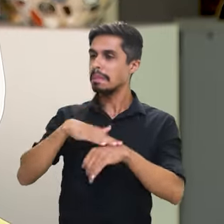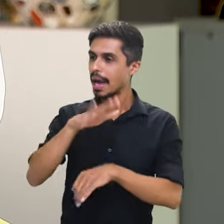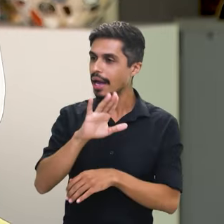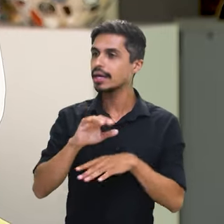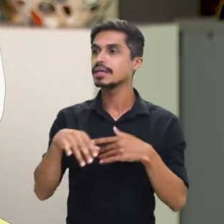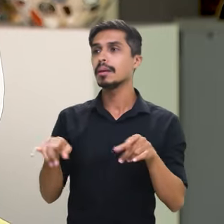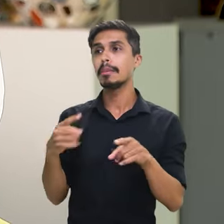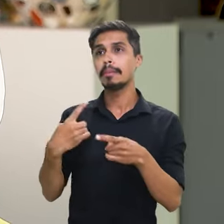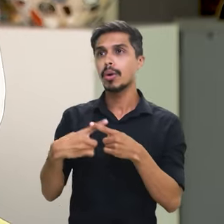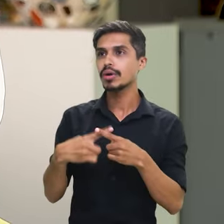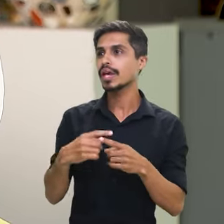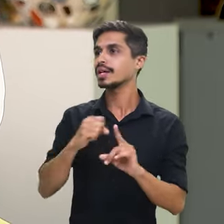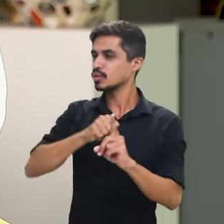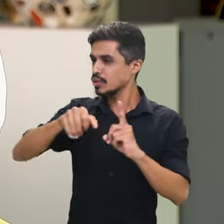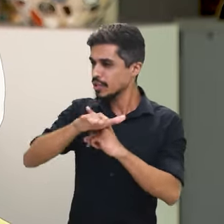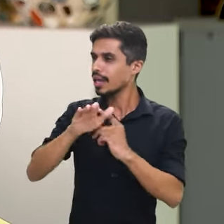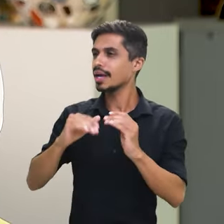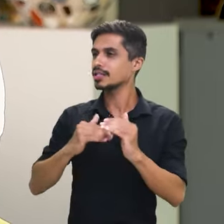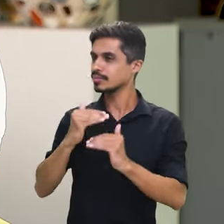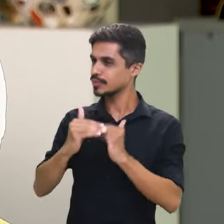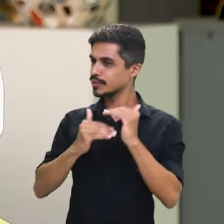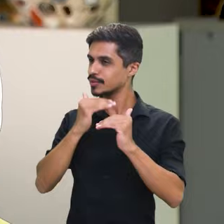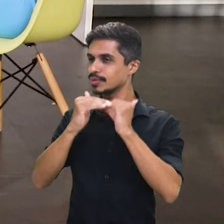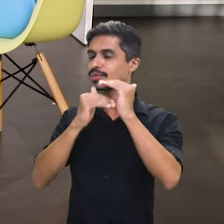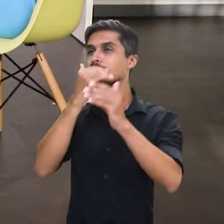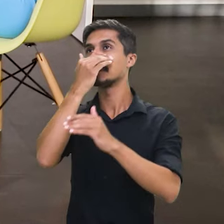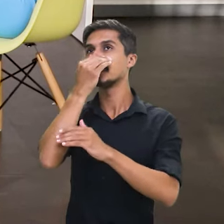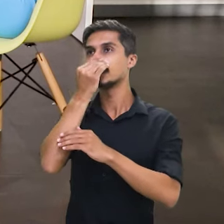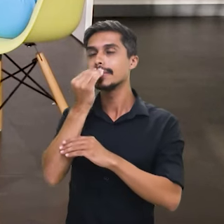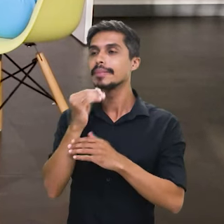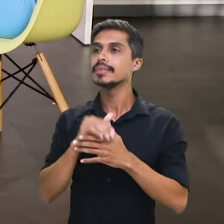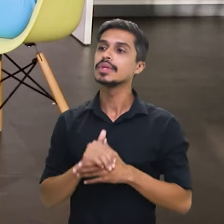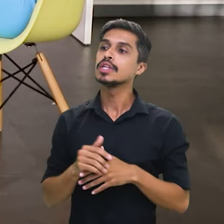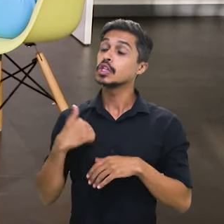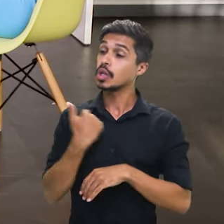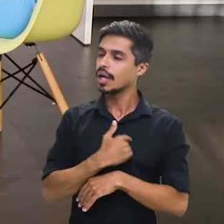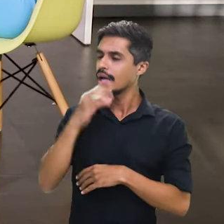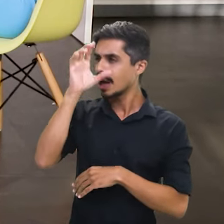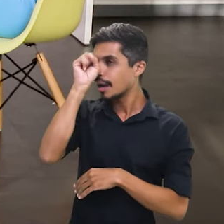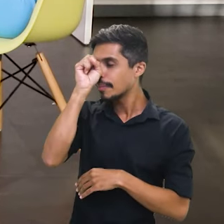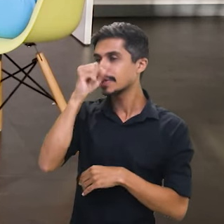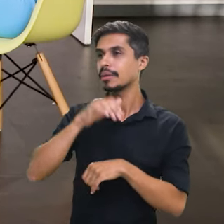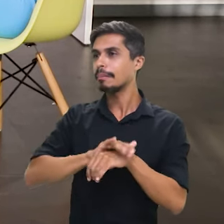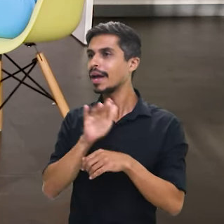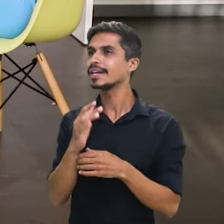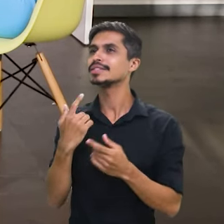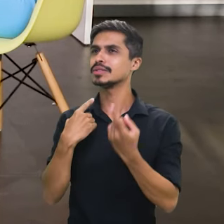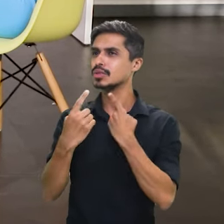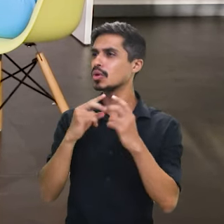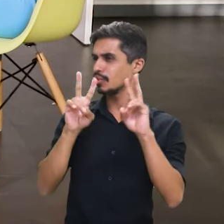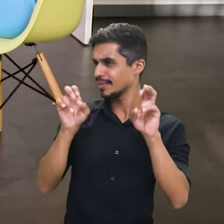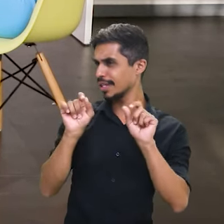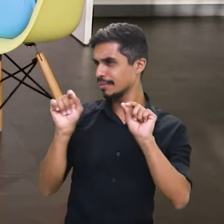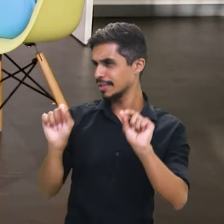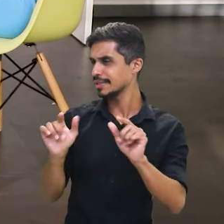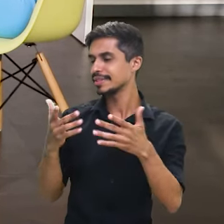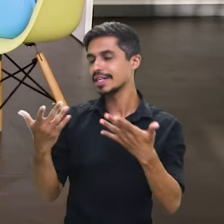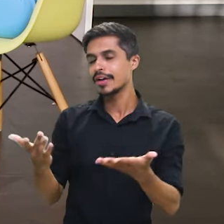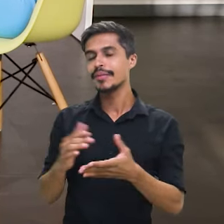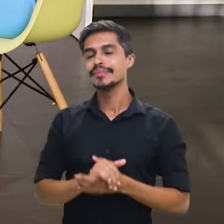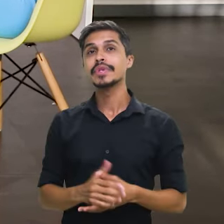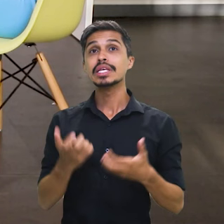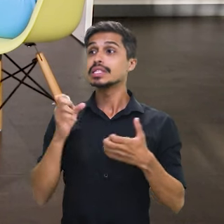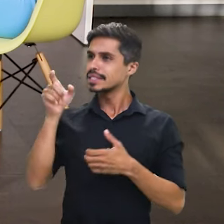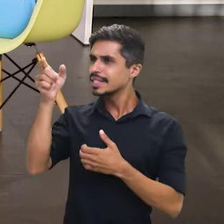até mesmo com a evolução da sociedade, das nossas... A gente vai aprendendo a debater um pouco mais sobre o assunto.